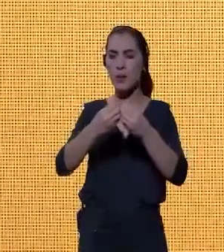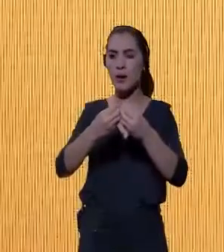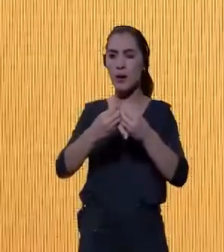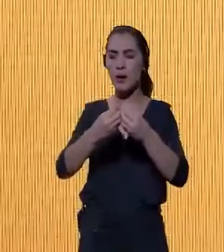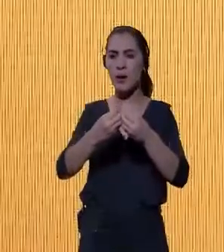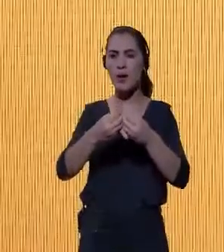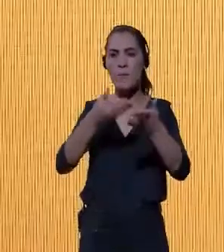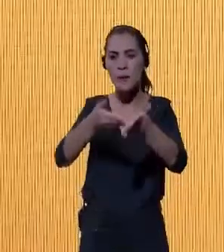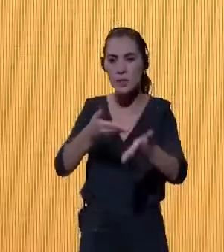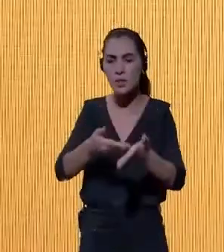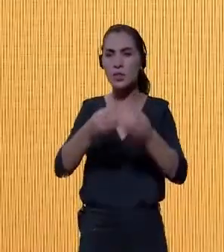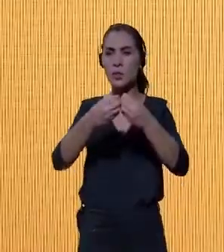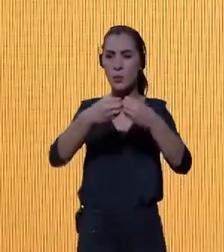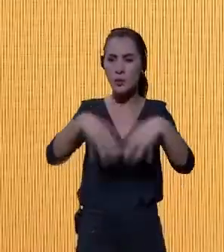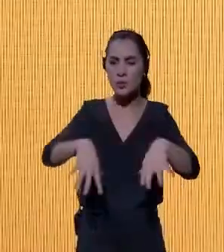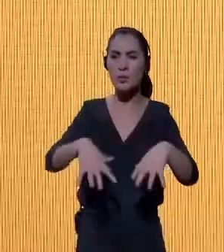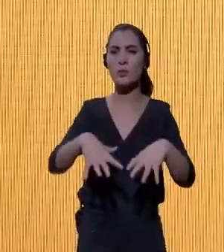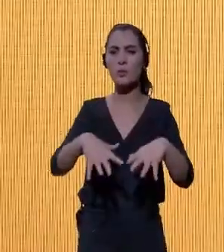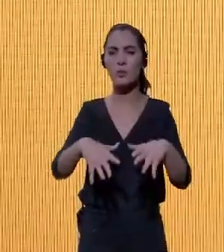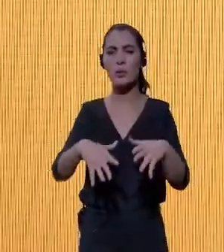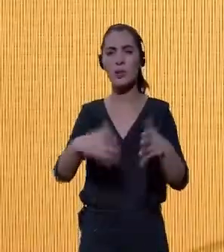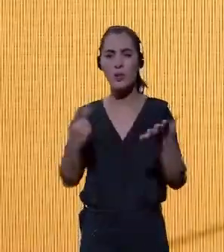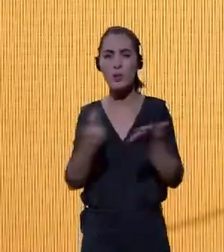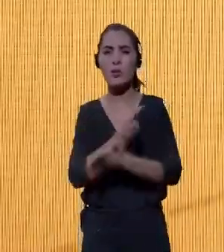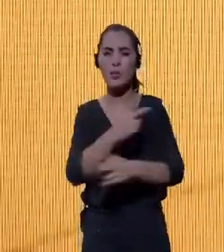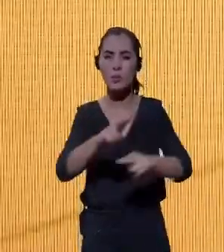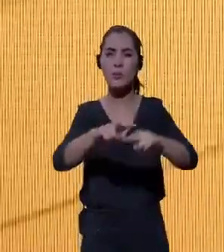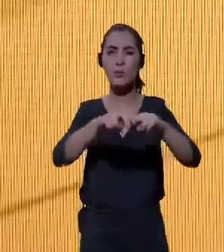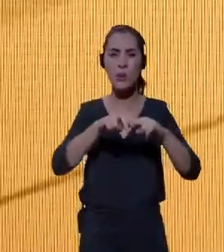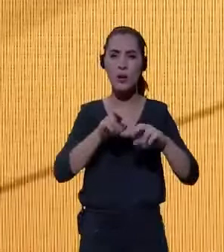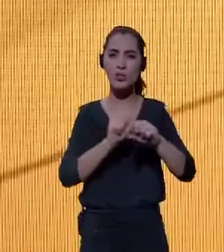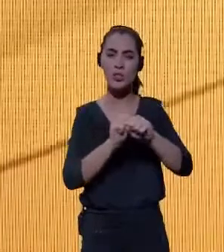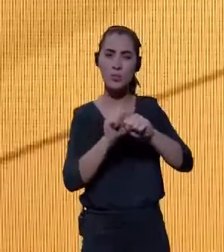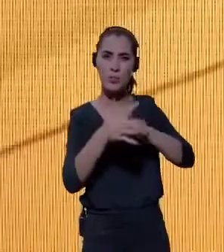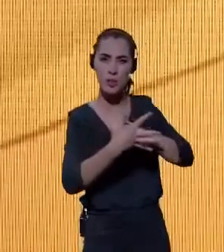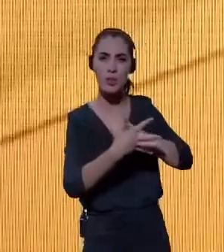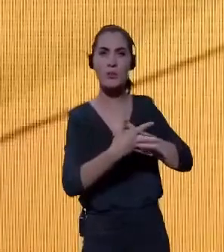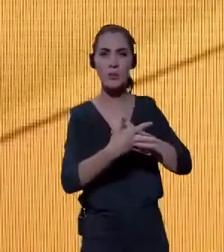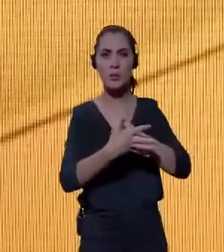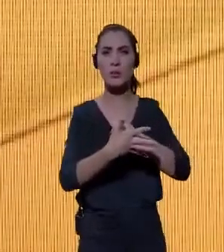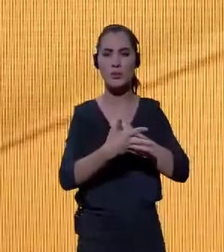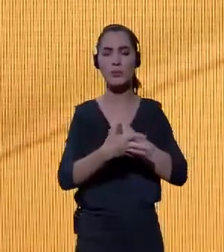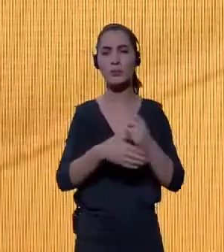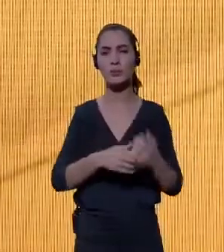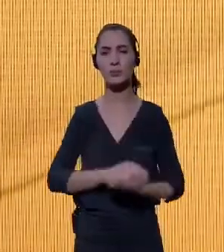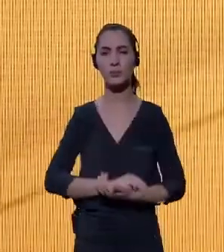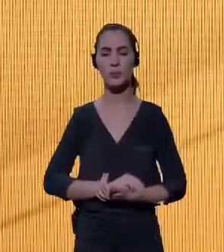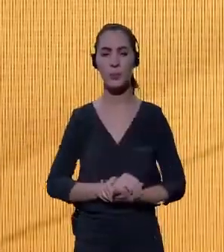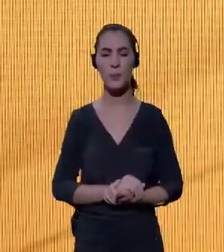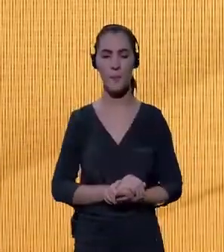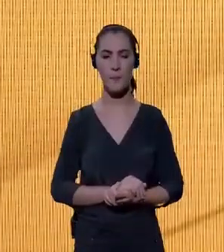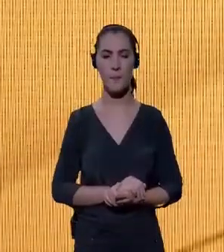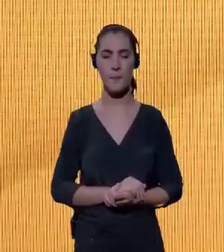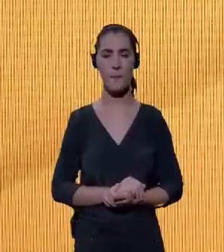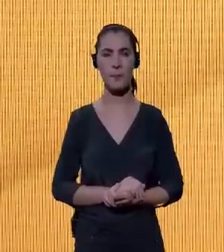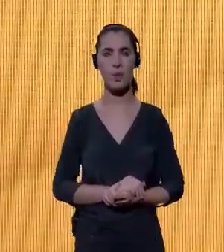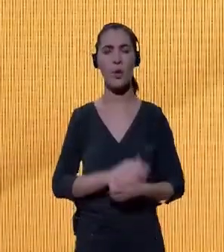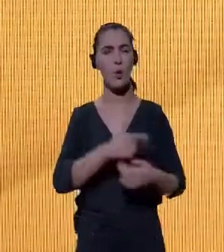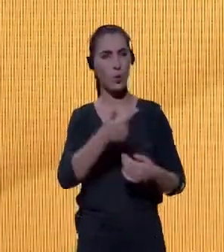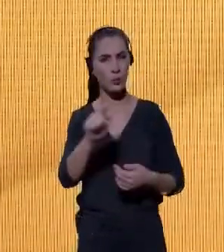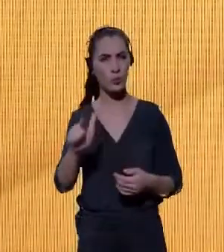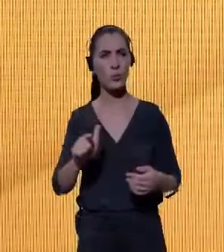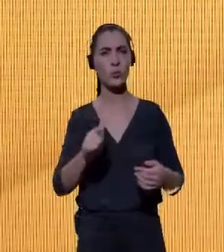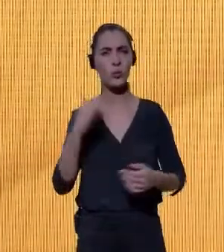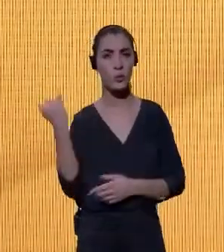movimentação de pessoas, bens e serviços teria na economia e na sociedade. Outro aspecto importante